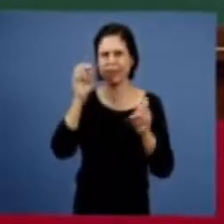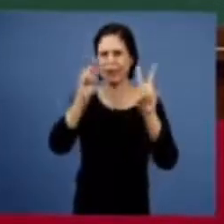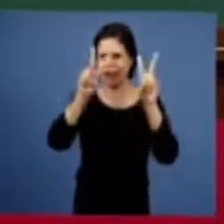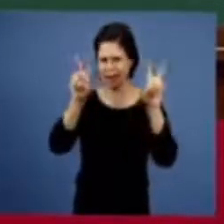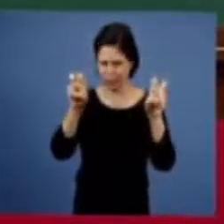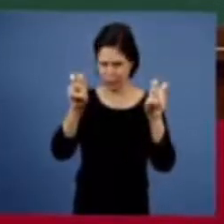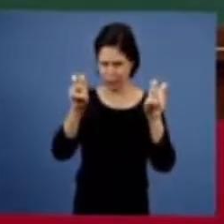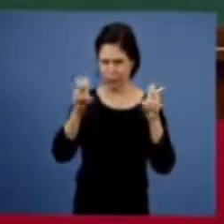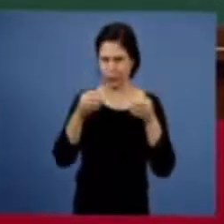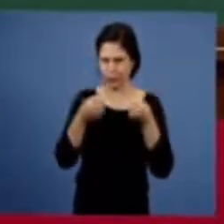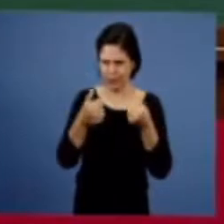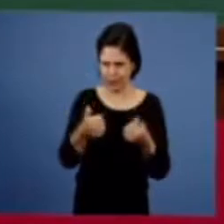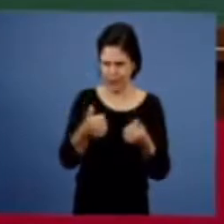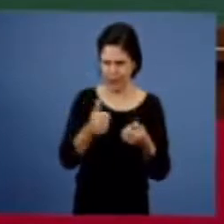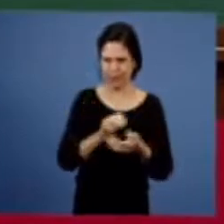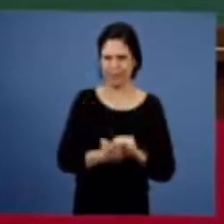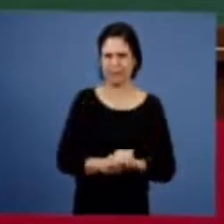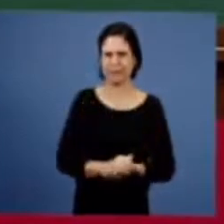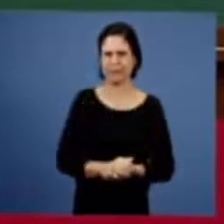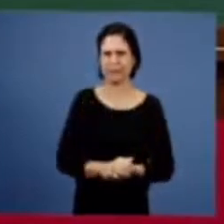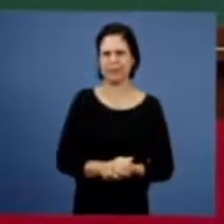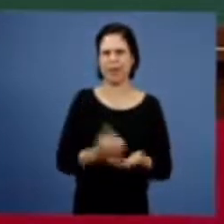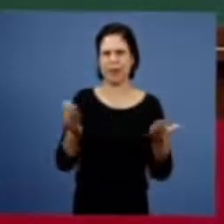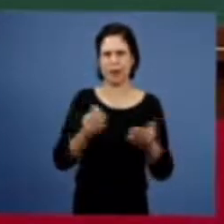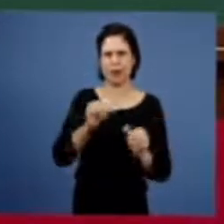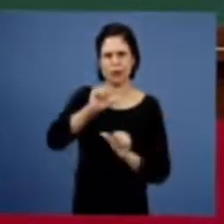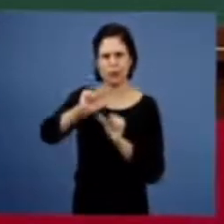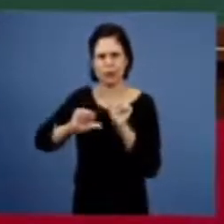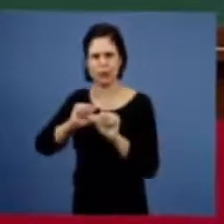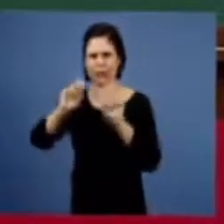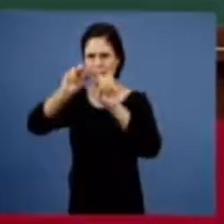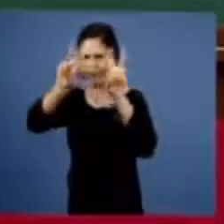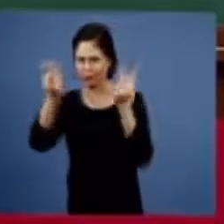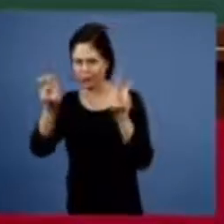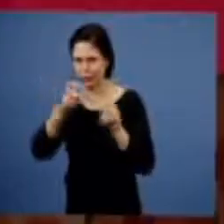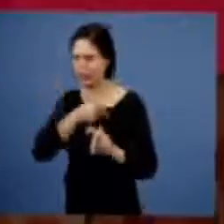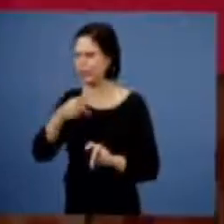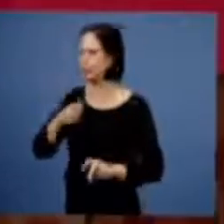passagem agora para o nosso próximo assunto, logo em seguida